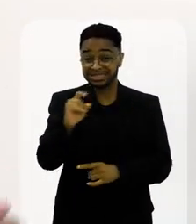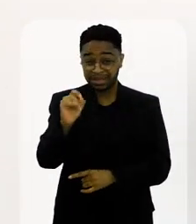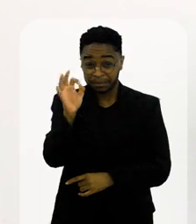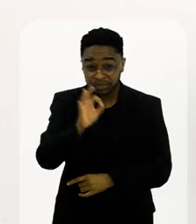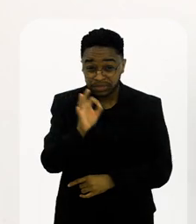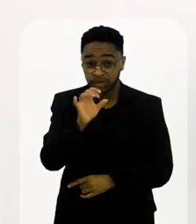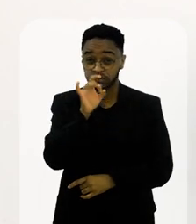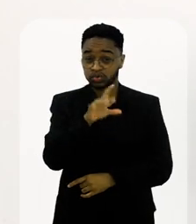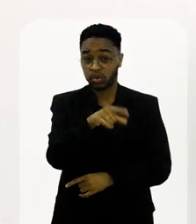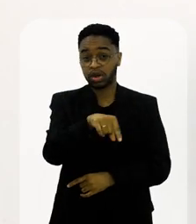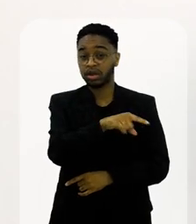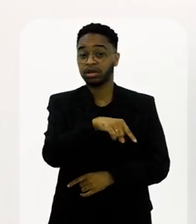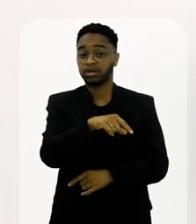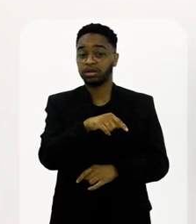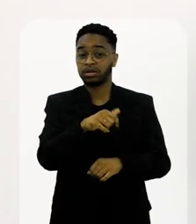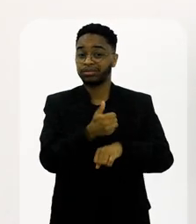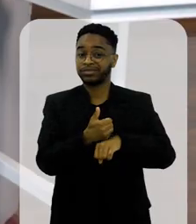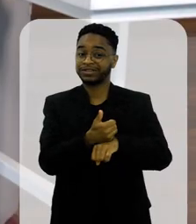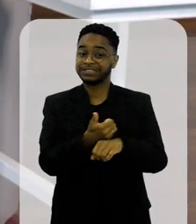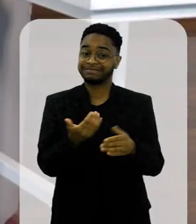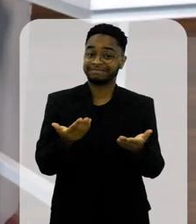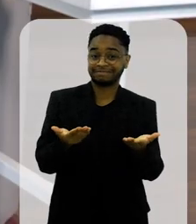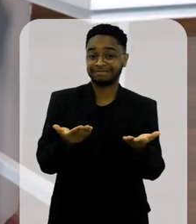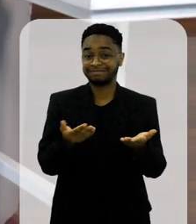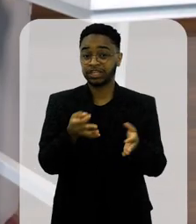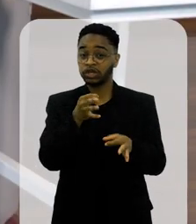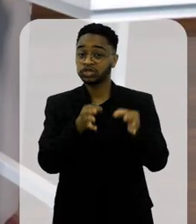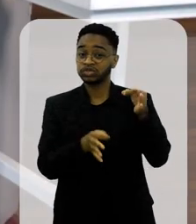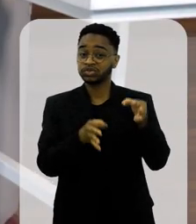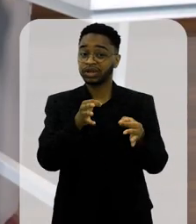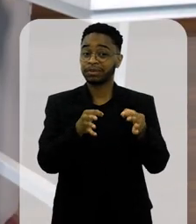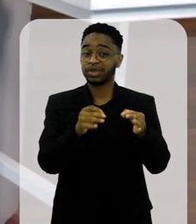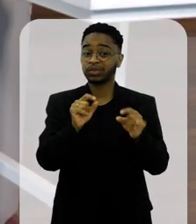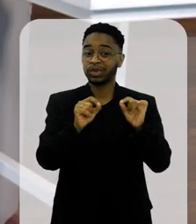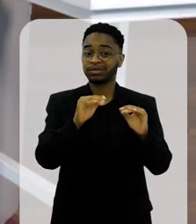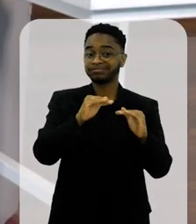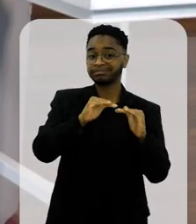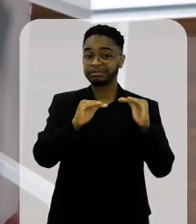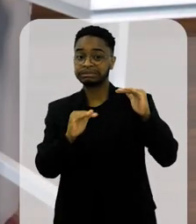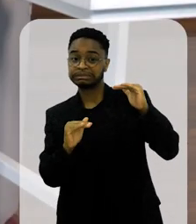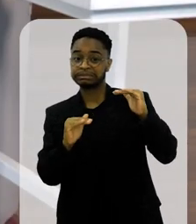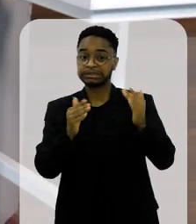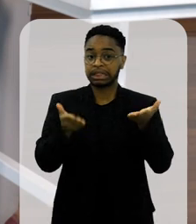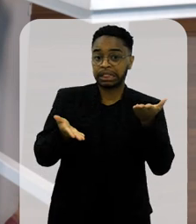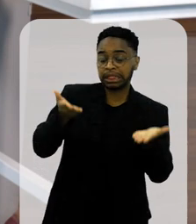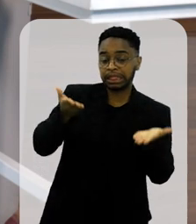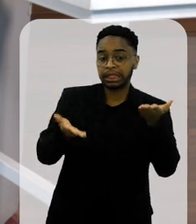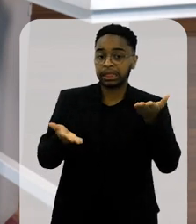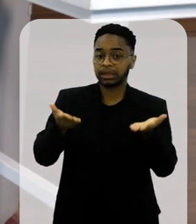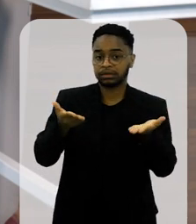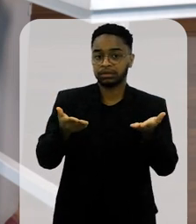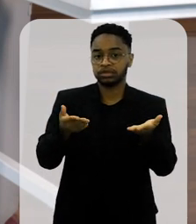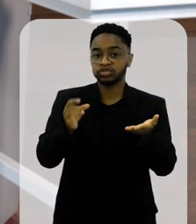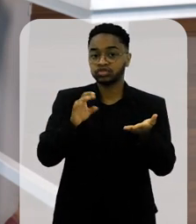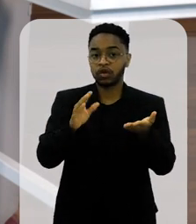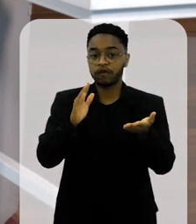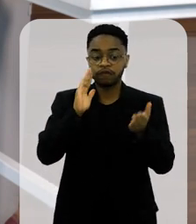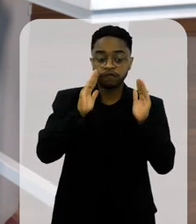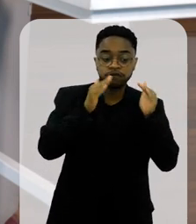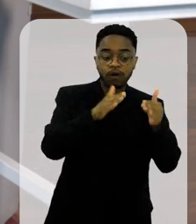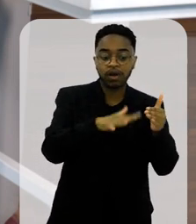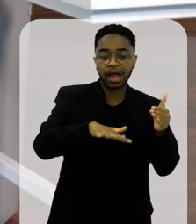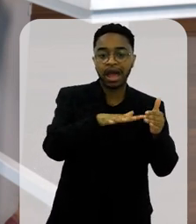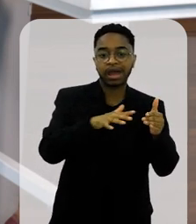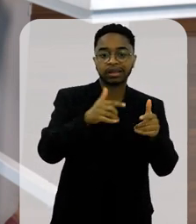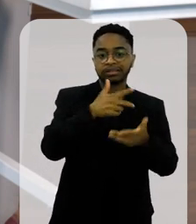% formado por esse tipo de profissional, faz com que o julgamento fique desequilibrado. Ele está totalmente desequilibrado para um lado.